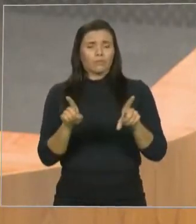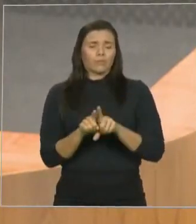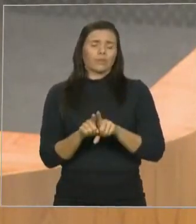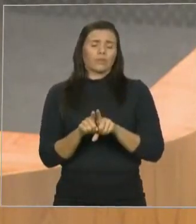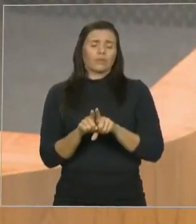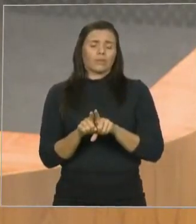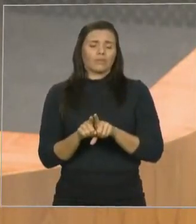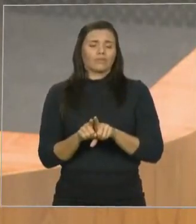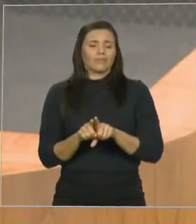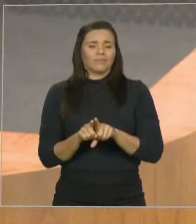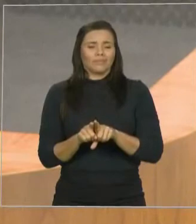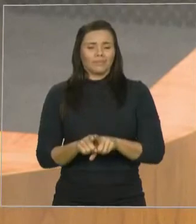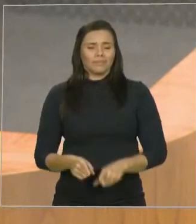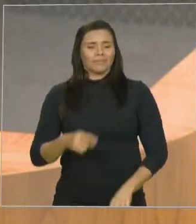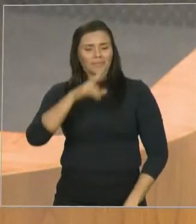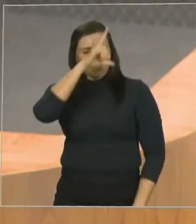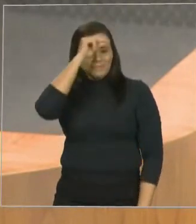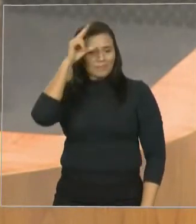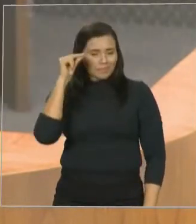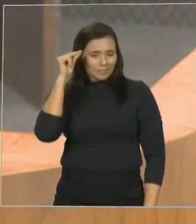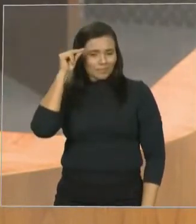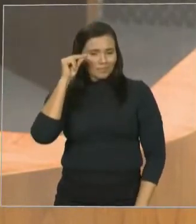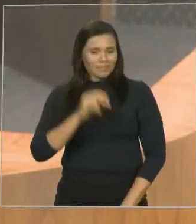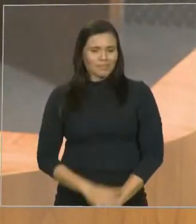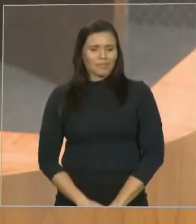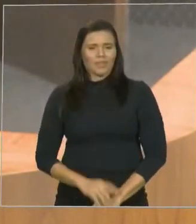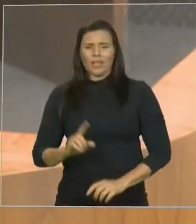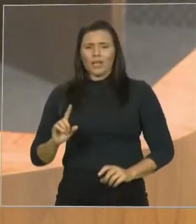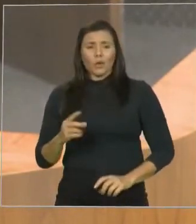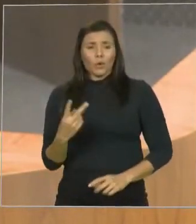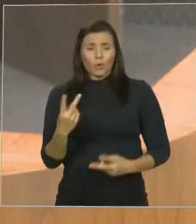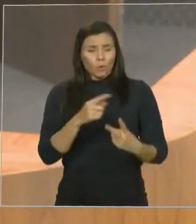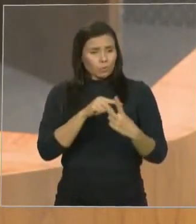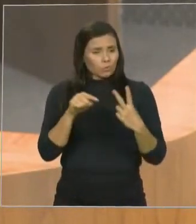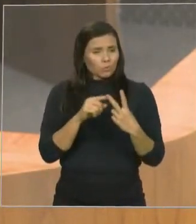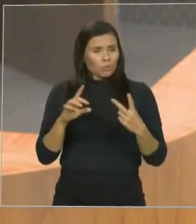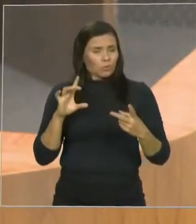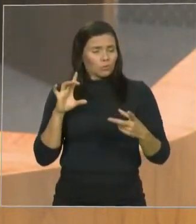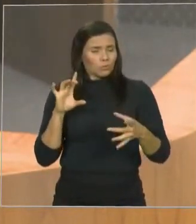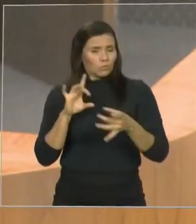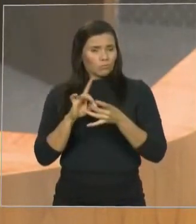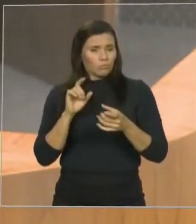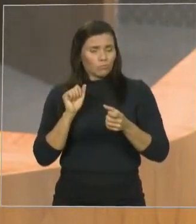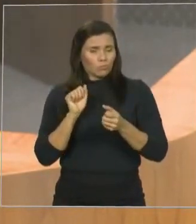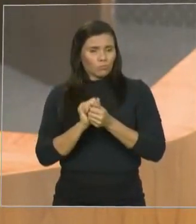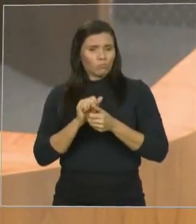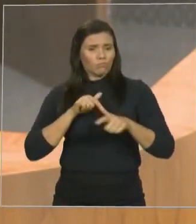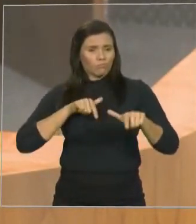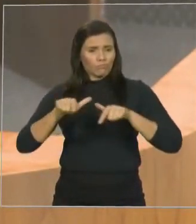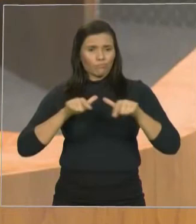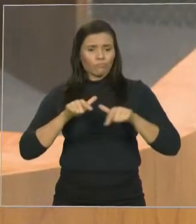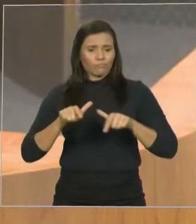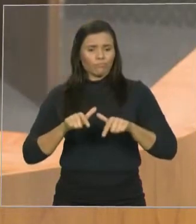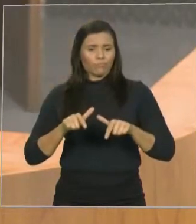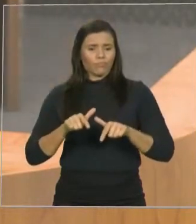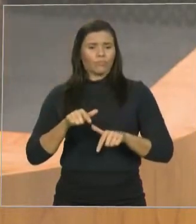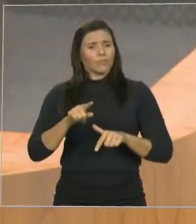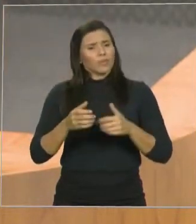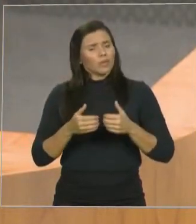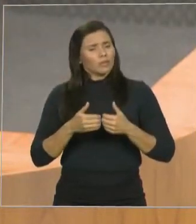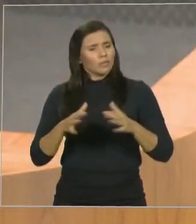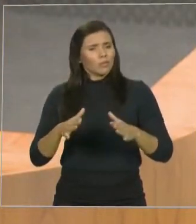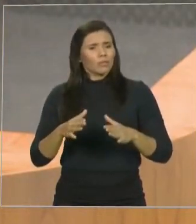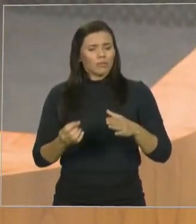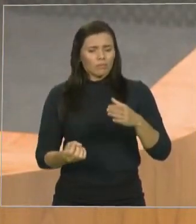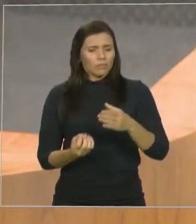toda a parceria para que essas obras acontecessem, sobretudo o restaurante popular fosse